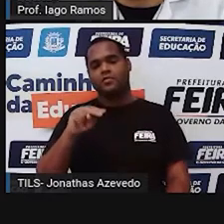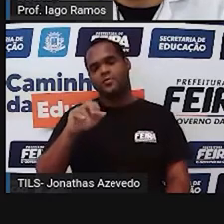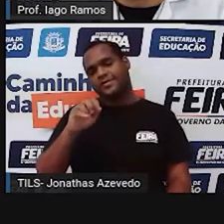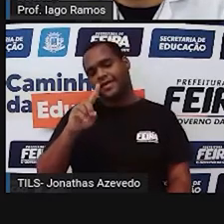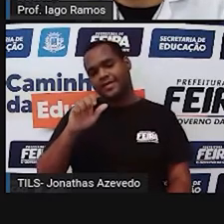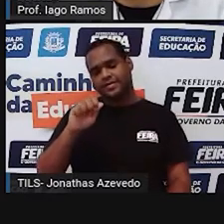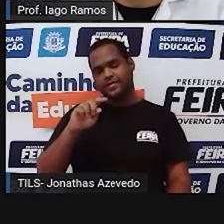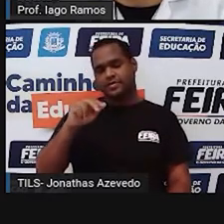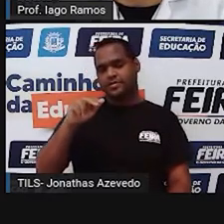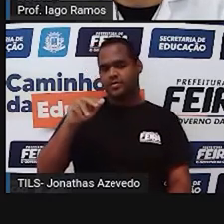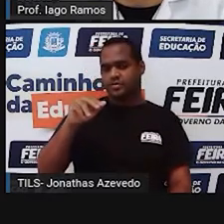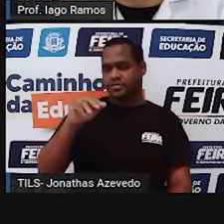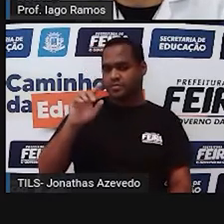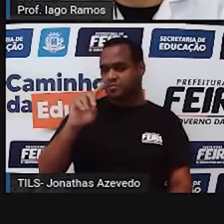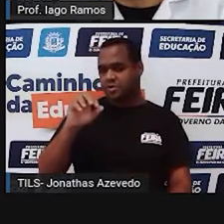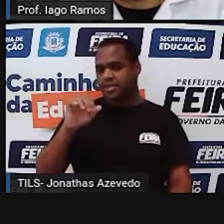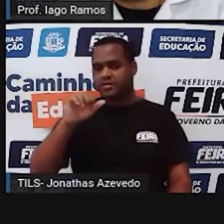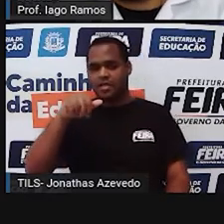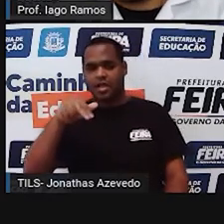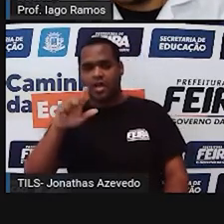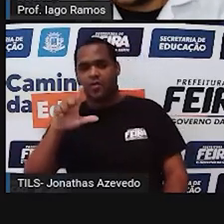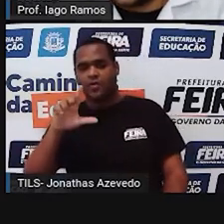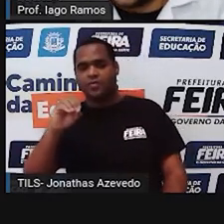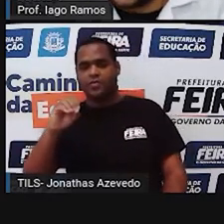é a unidade de medida de ângulo?